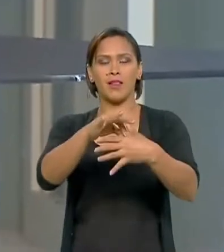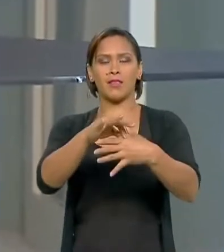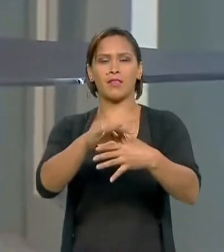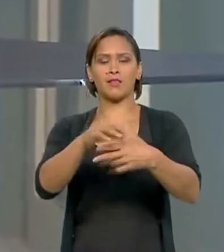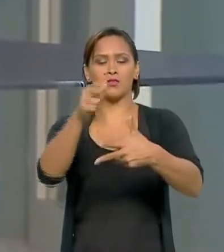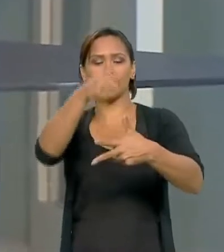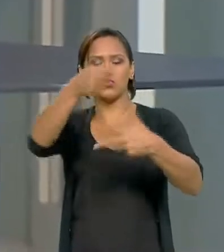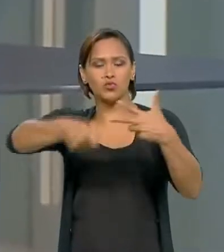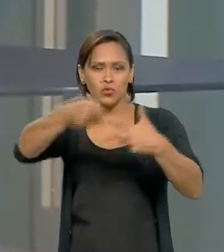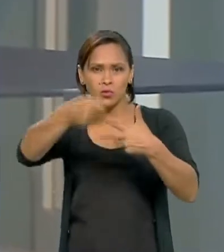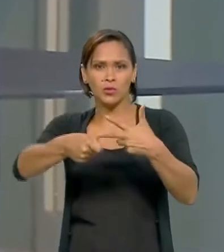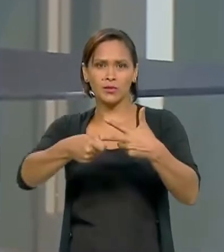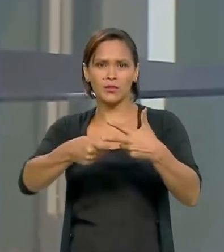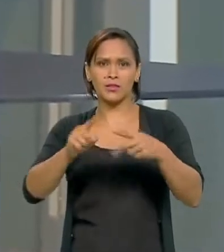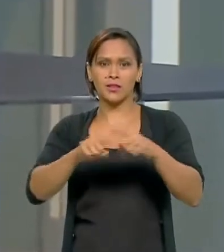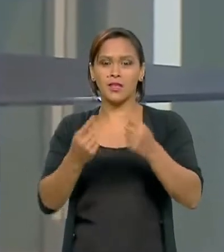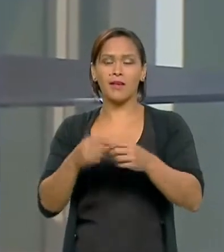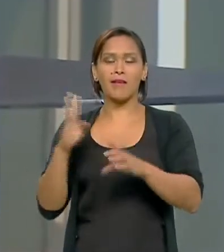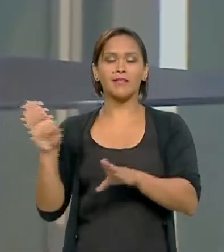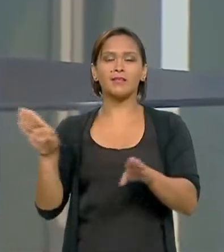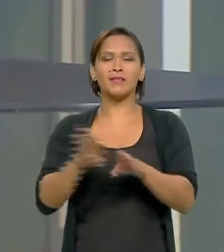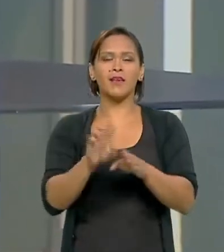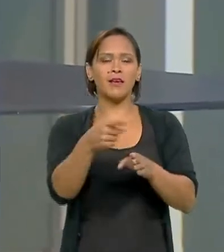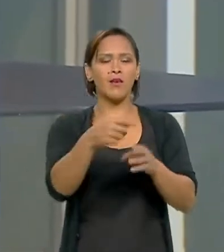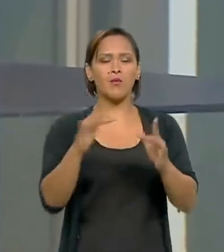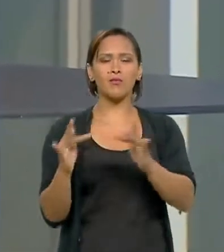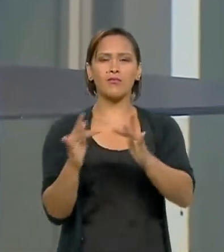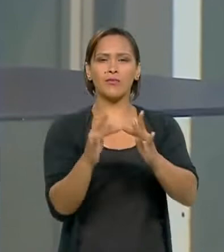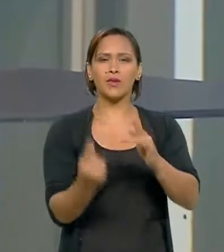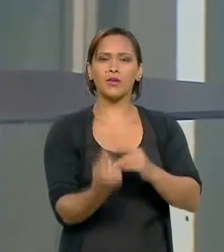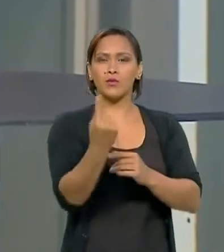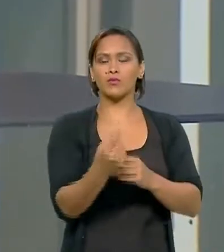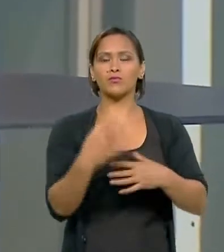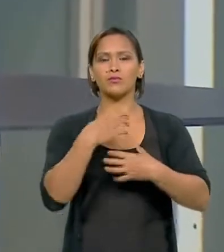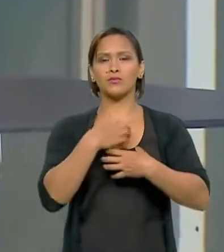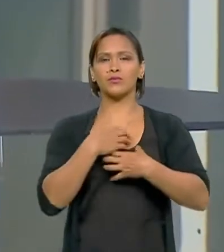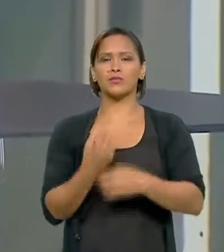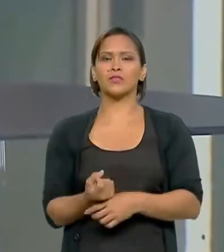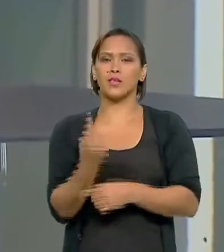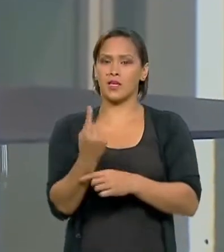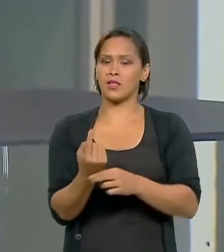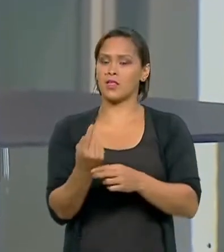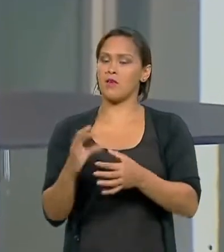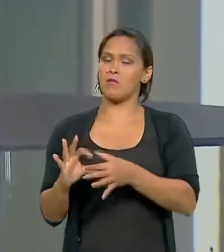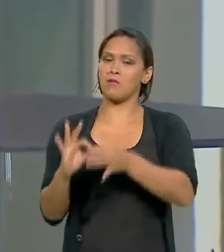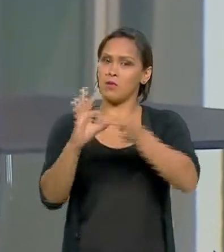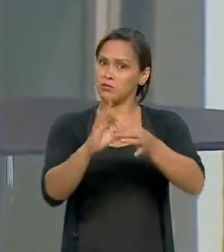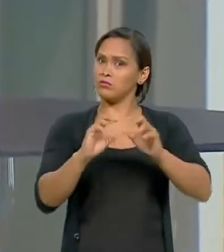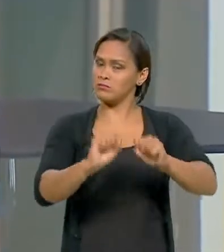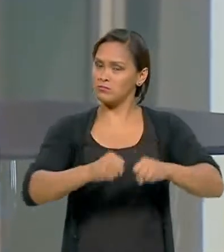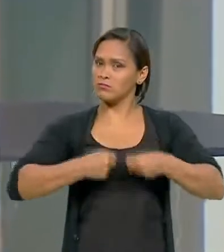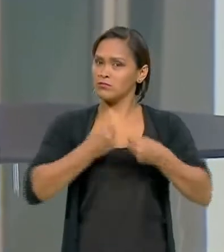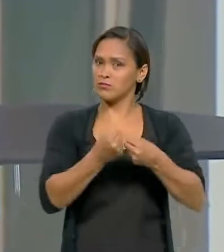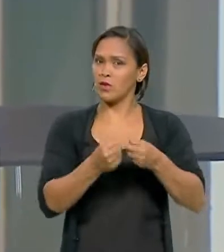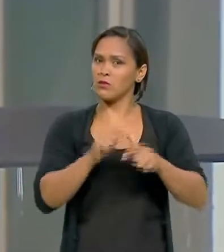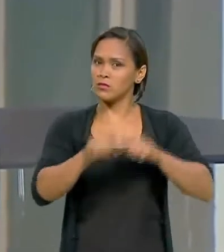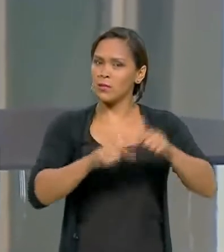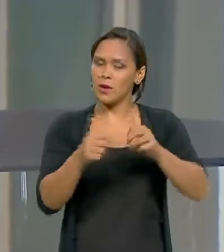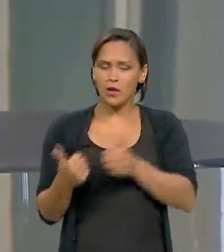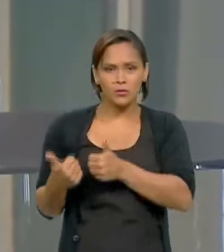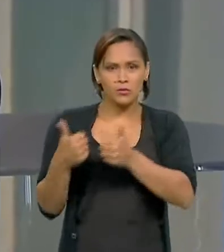República. E eles ali chegaram à conclusão que a única maneira era haver uma união de esforços para nós